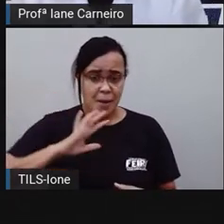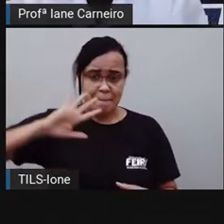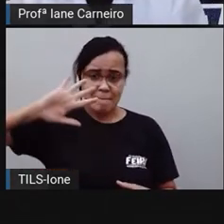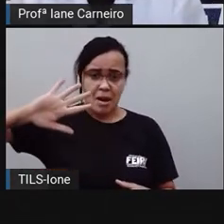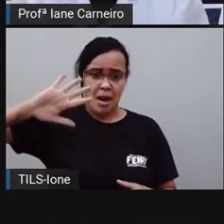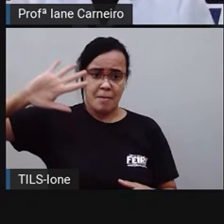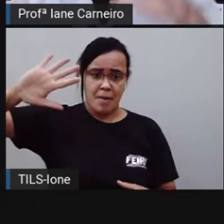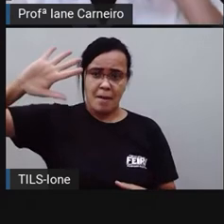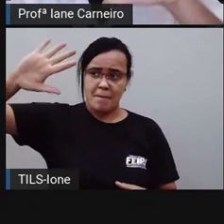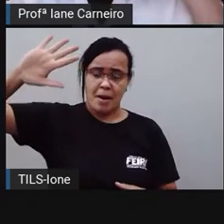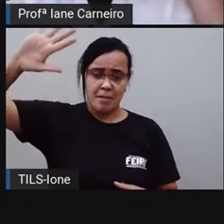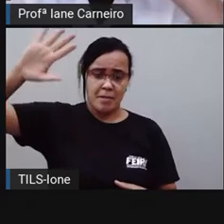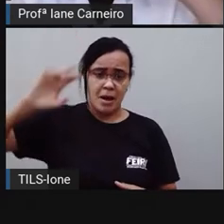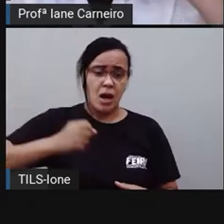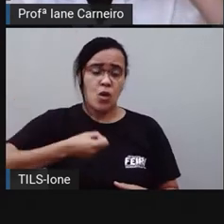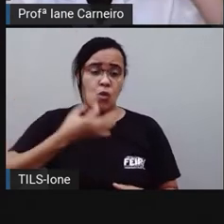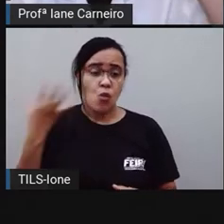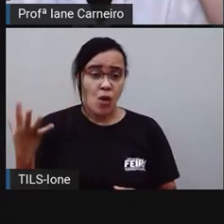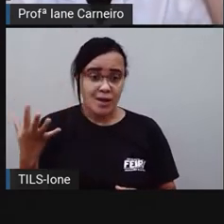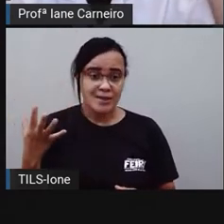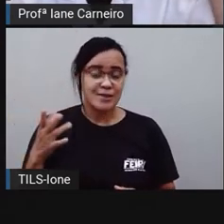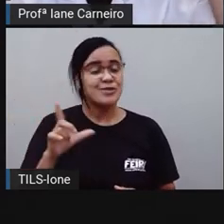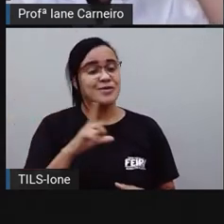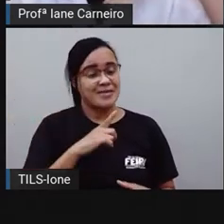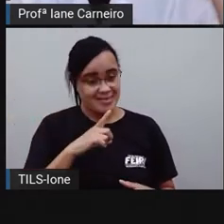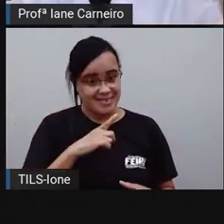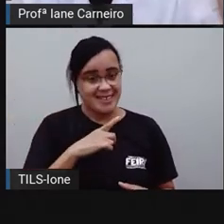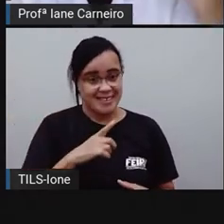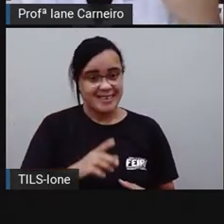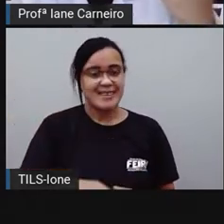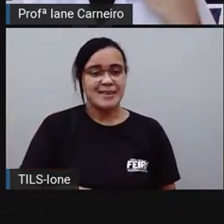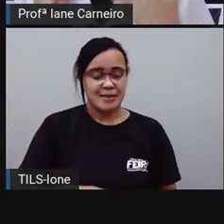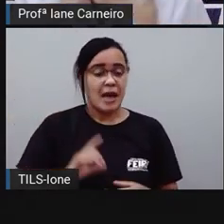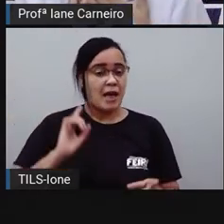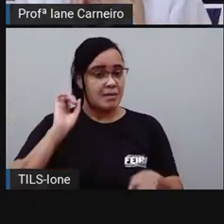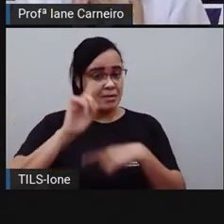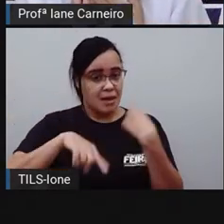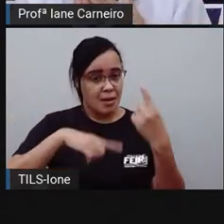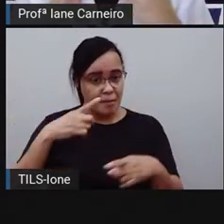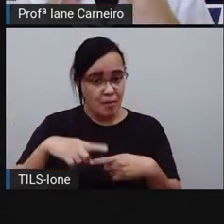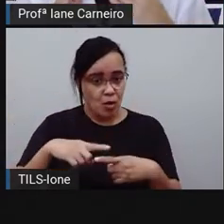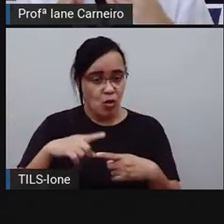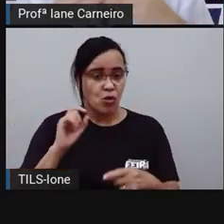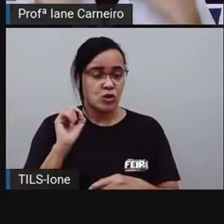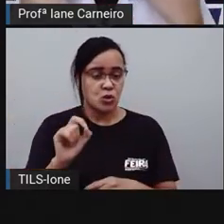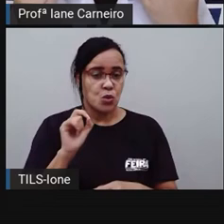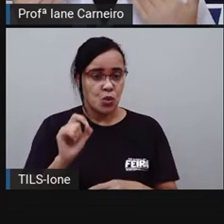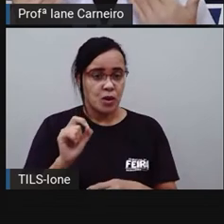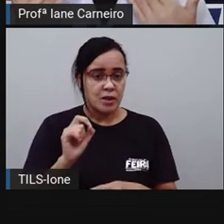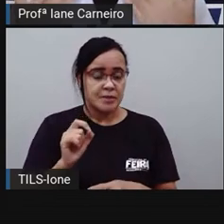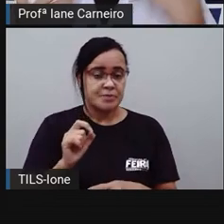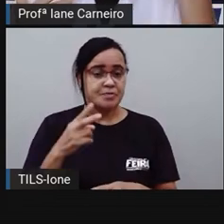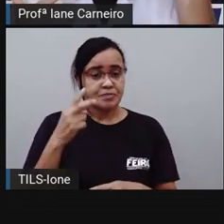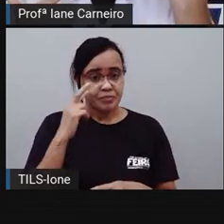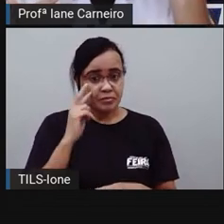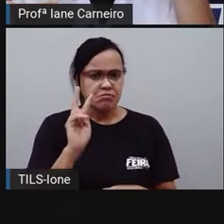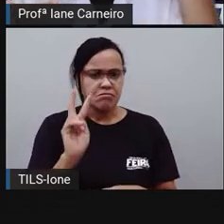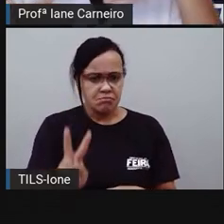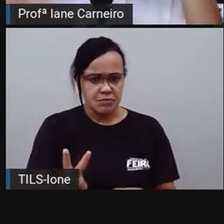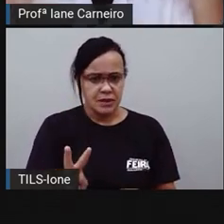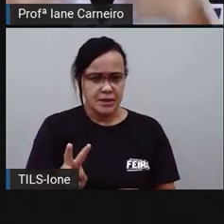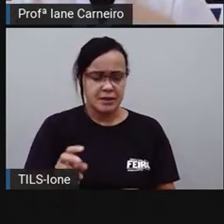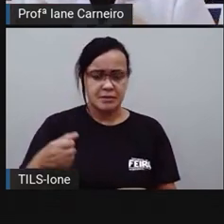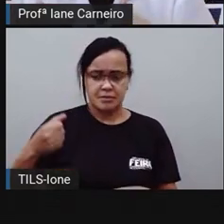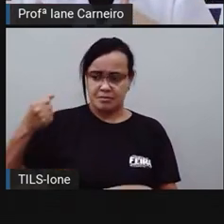você tem. Então, seu pai ou sua mãe mede a sua altura, e depois você vai fazer o quê? Você vai ver quantos palmos do meu pai